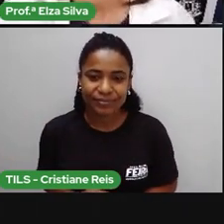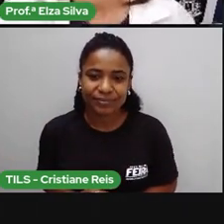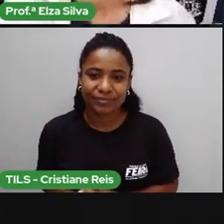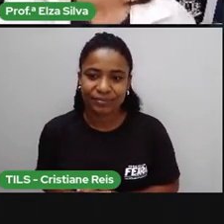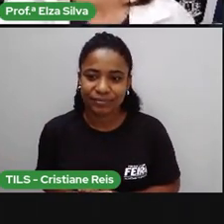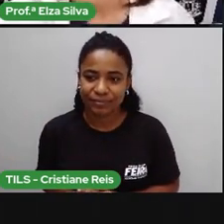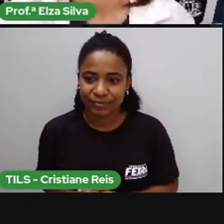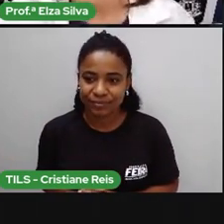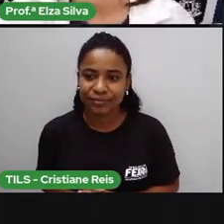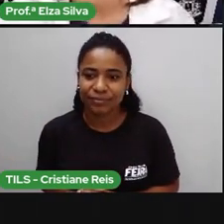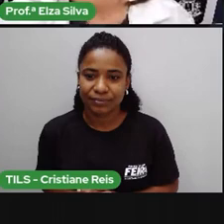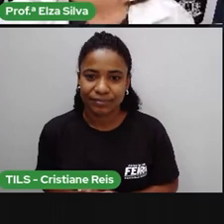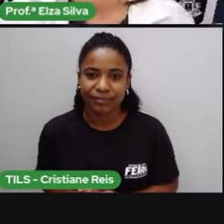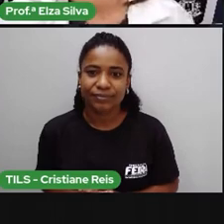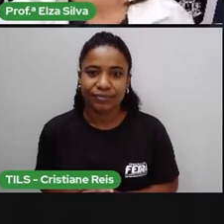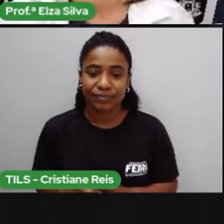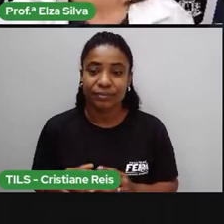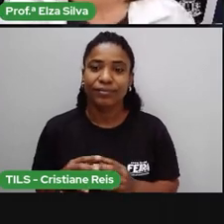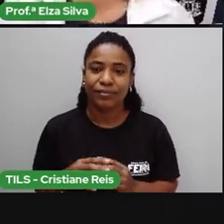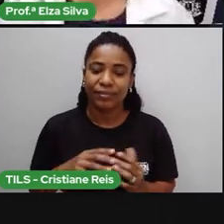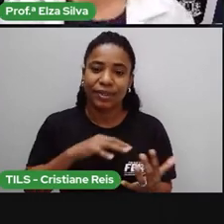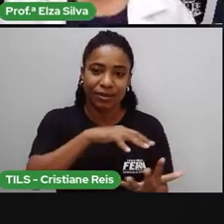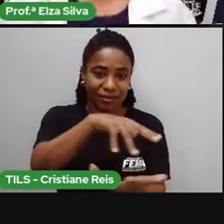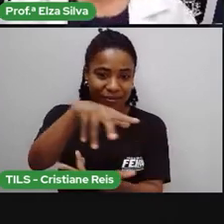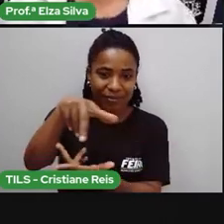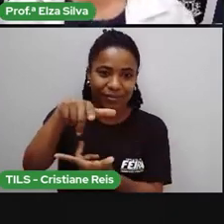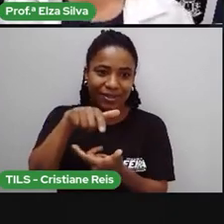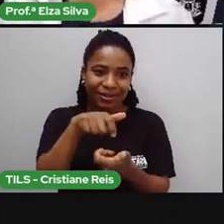Planeta Língua com Aldo Bisocchi.